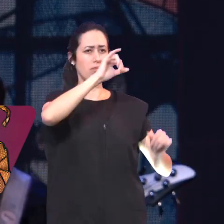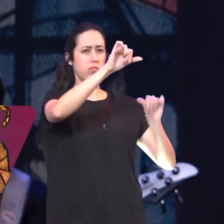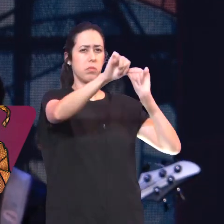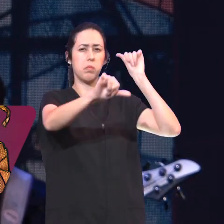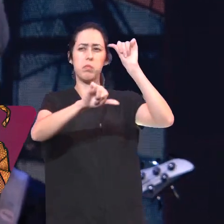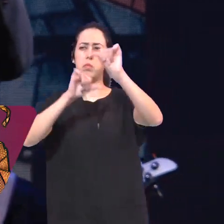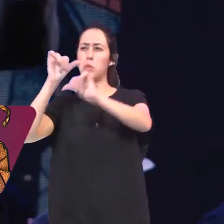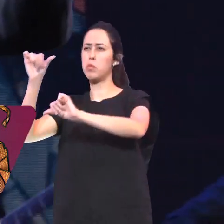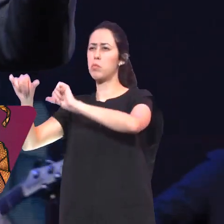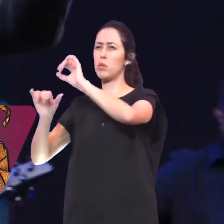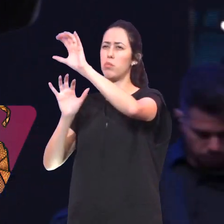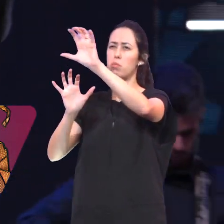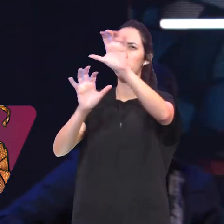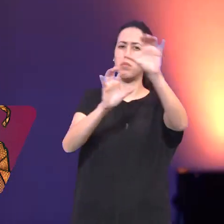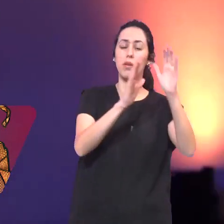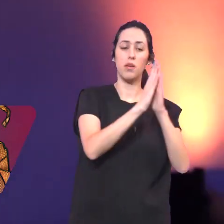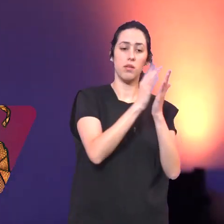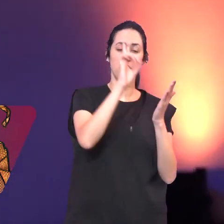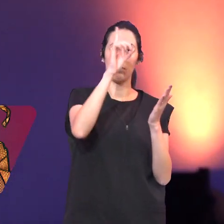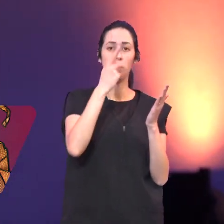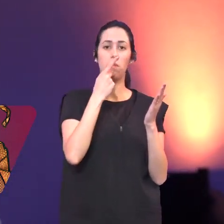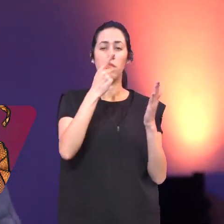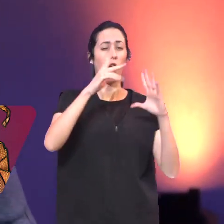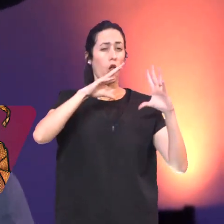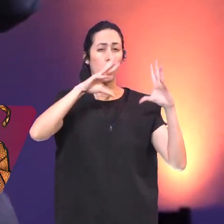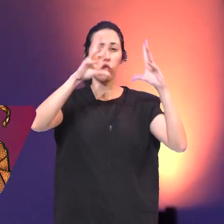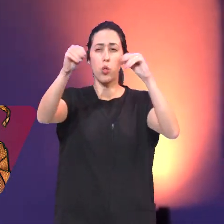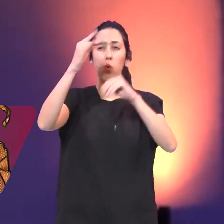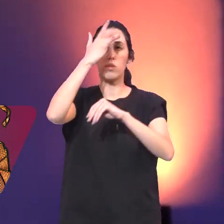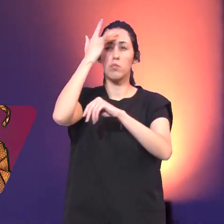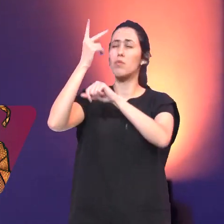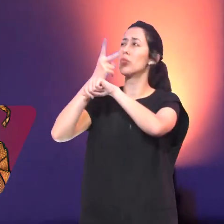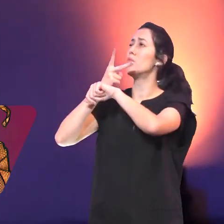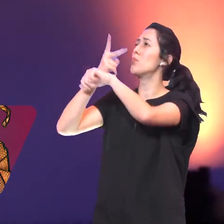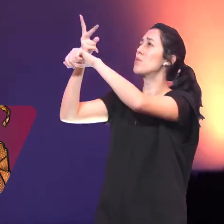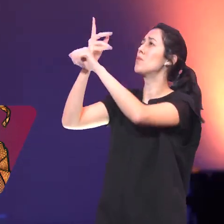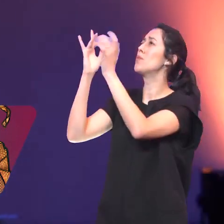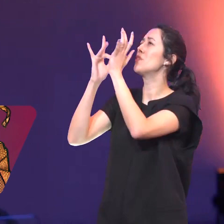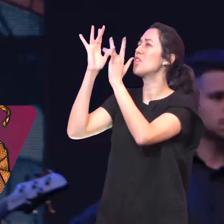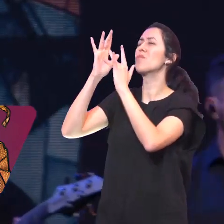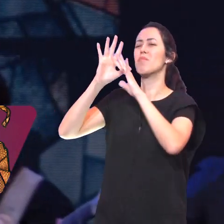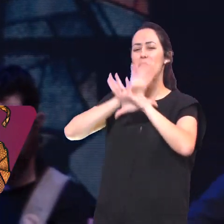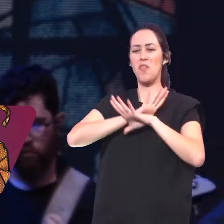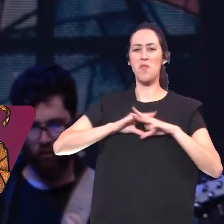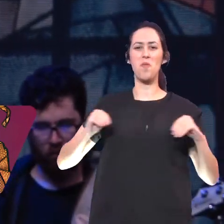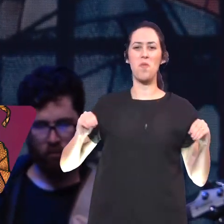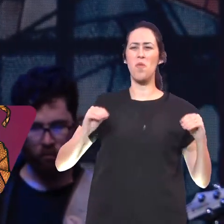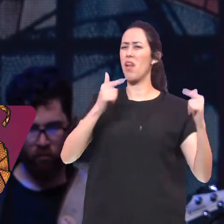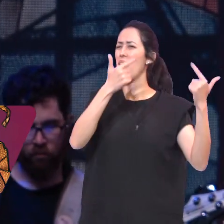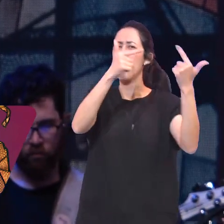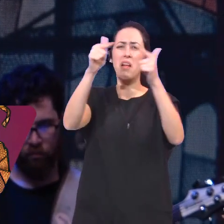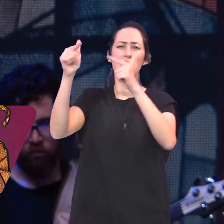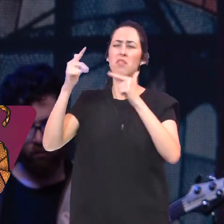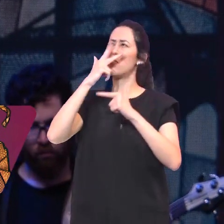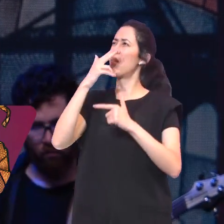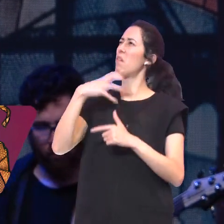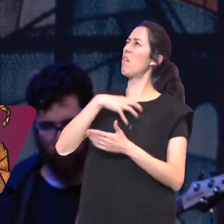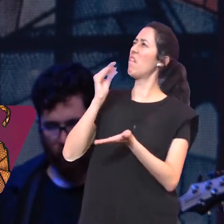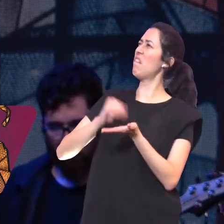A palavra de Deus Diz que todas As pessoas Que foram até Jesus Todas elas Foram curadas Ninguém voltou De mãos vazias